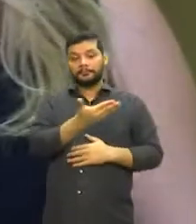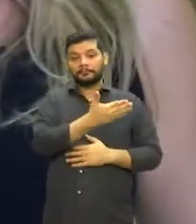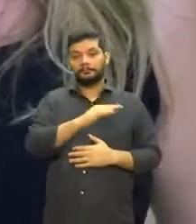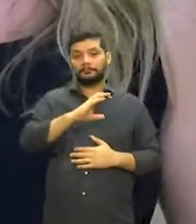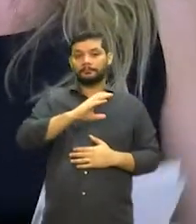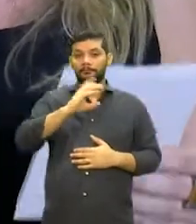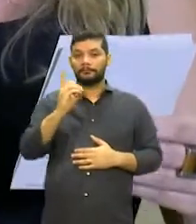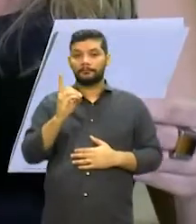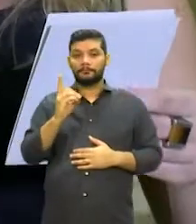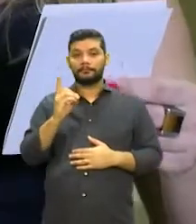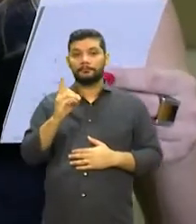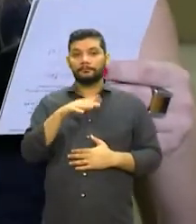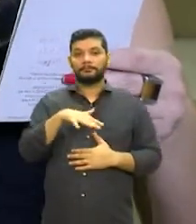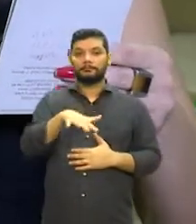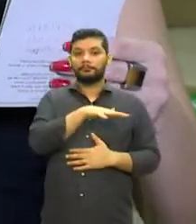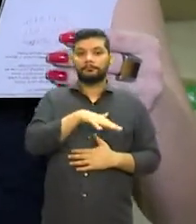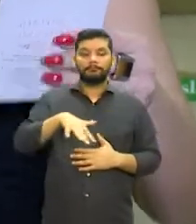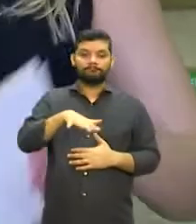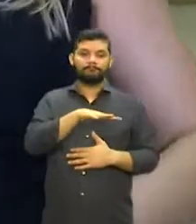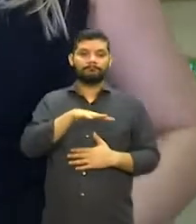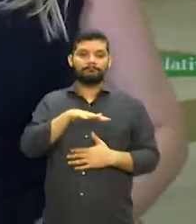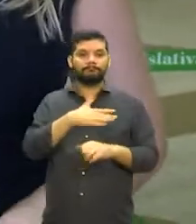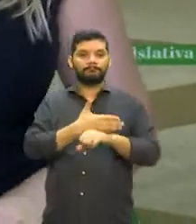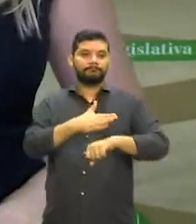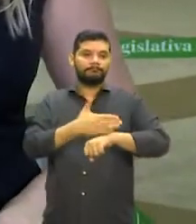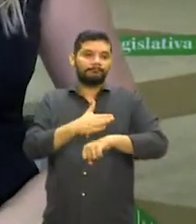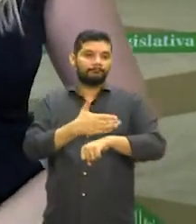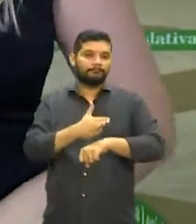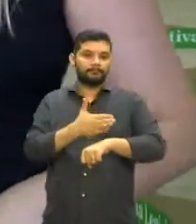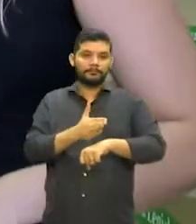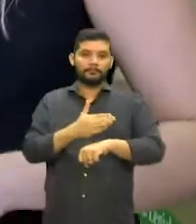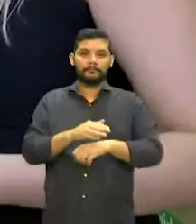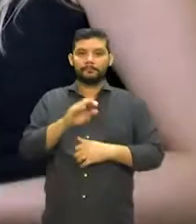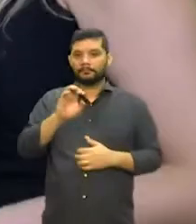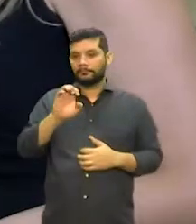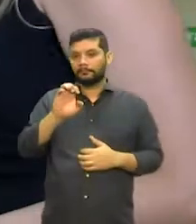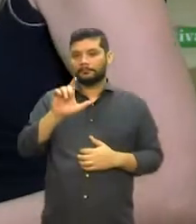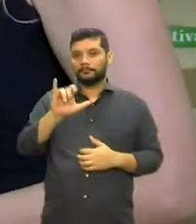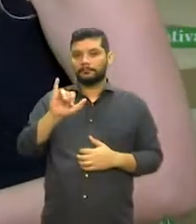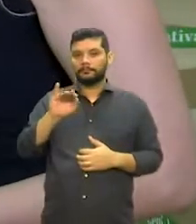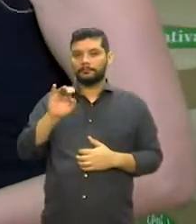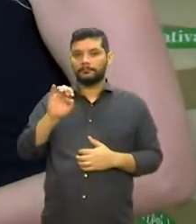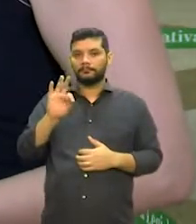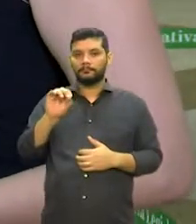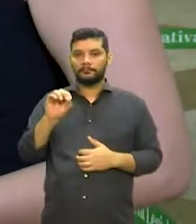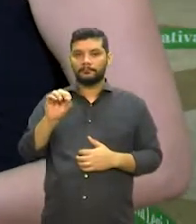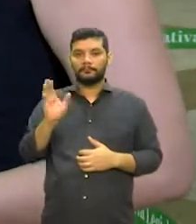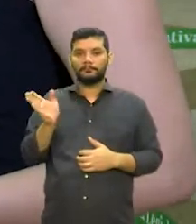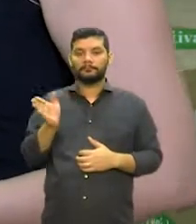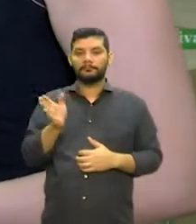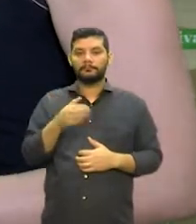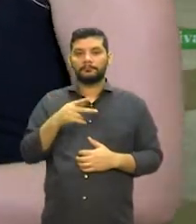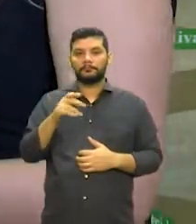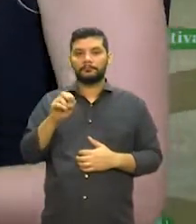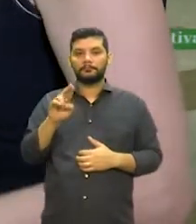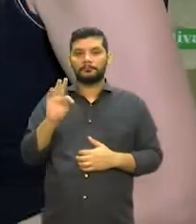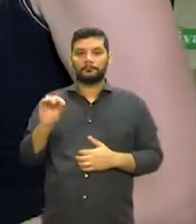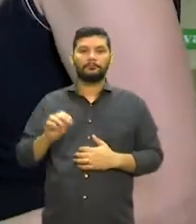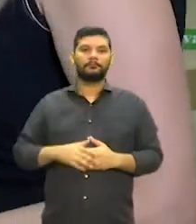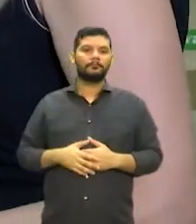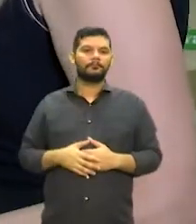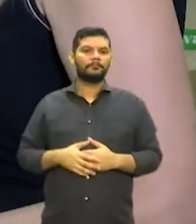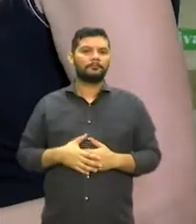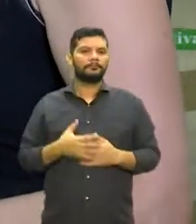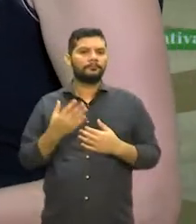pedagógico das residências artísticas, Heriberto Porto. Um muito bom dia para o senhor. Queria que o senhor falasse um pouco quais são os